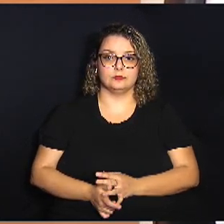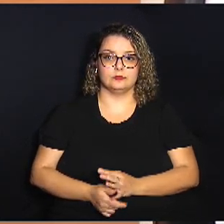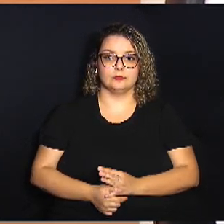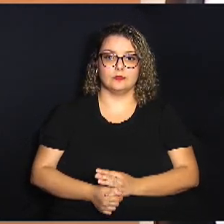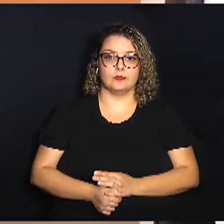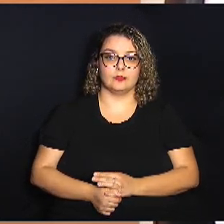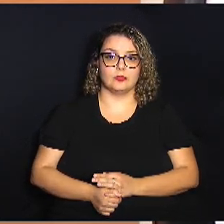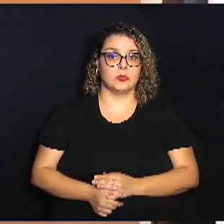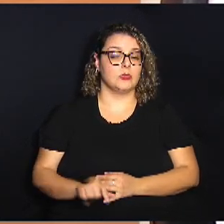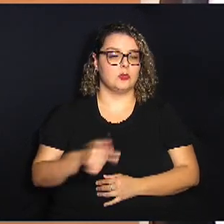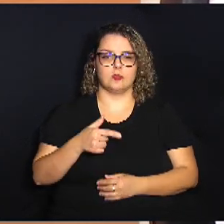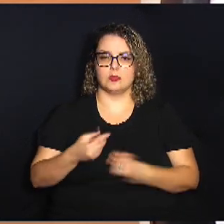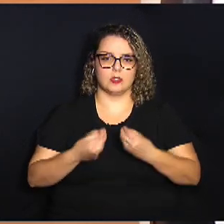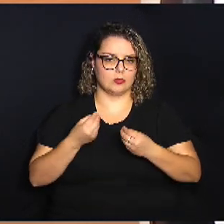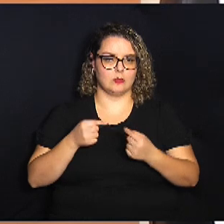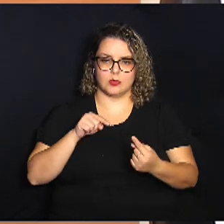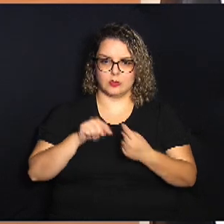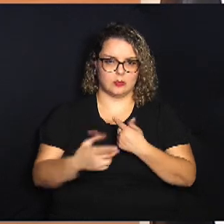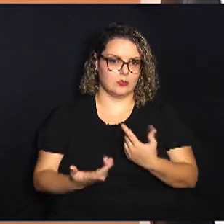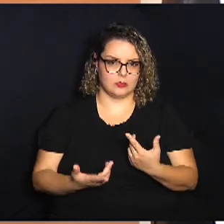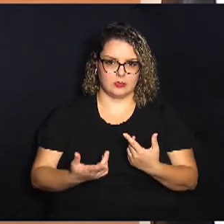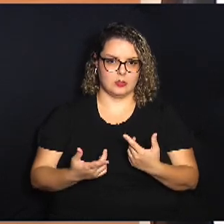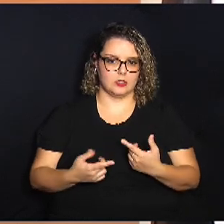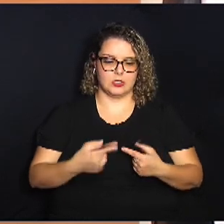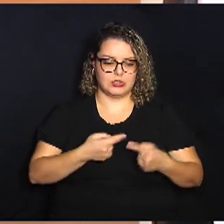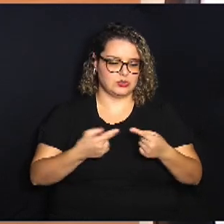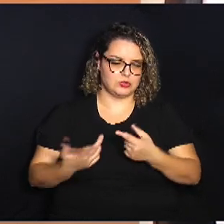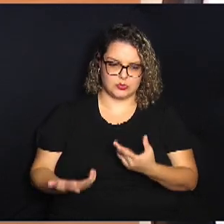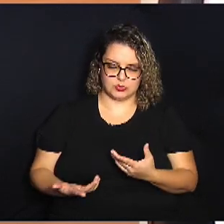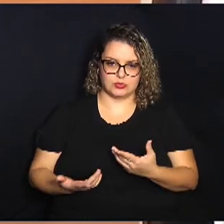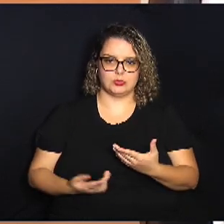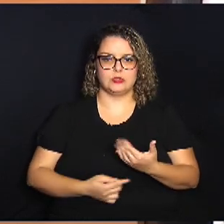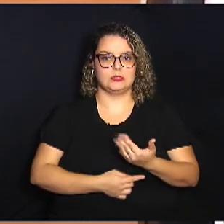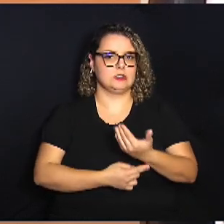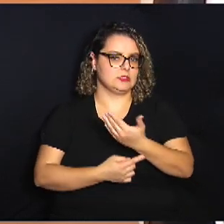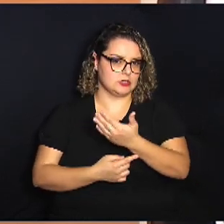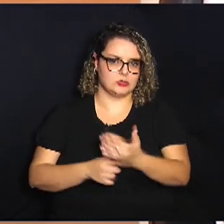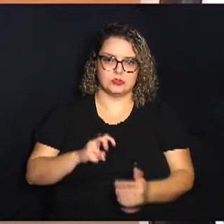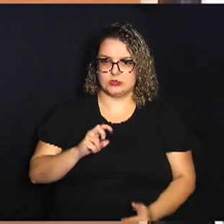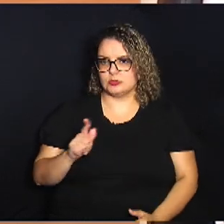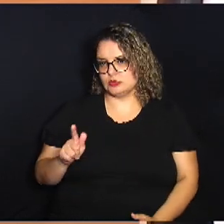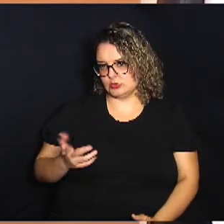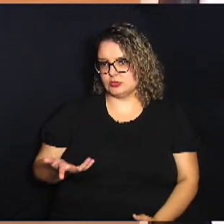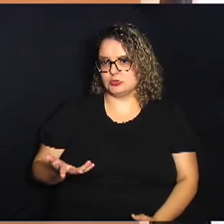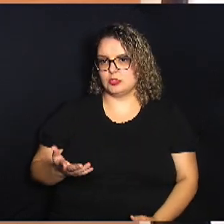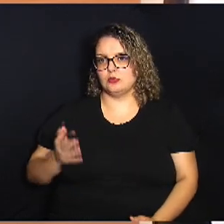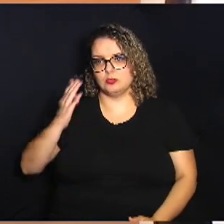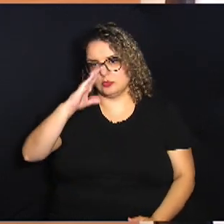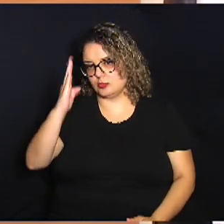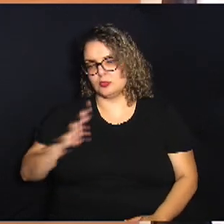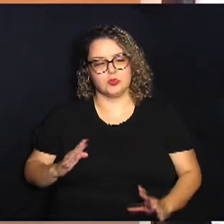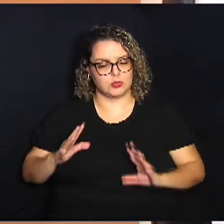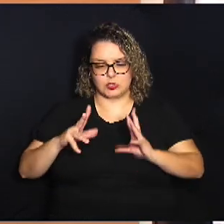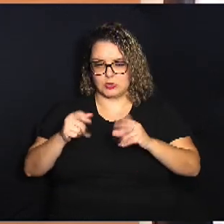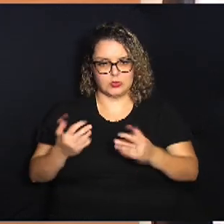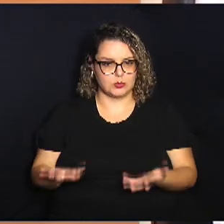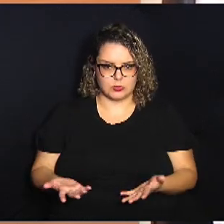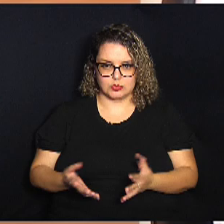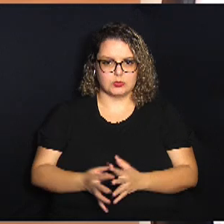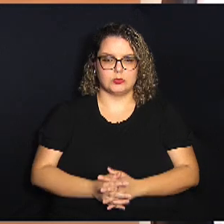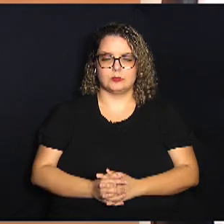necessidade de discussão das tecnologias 5G pelo Brasil afora